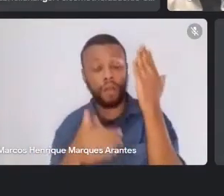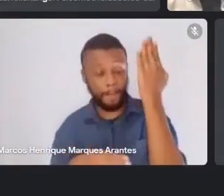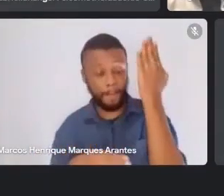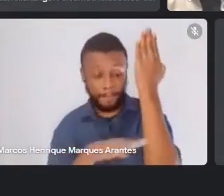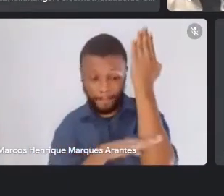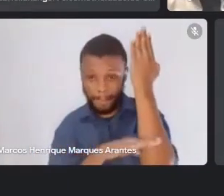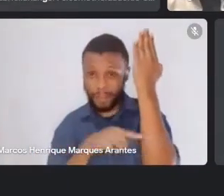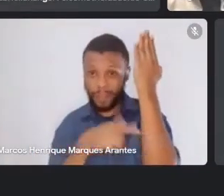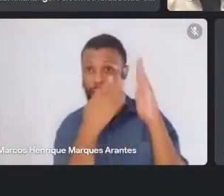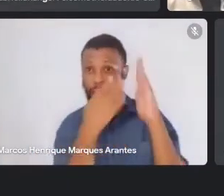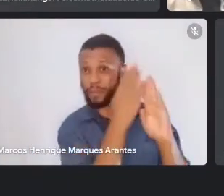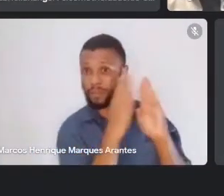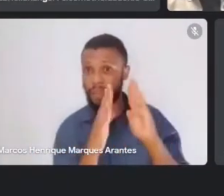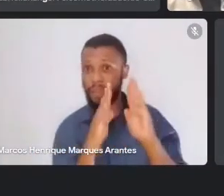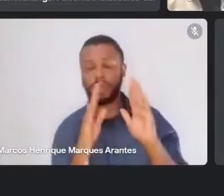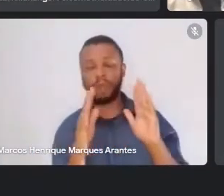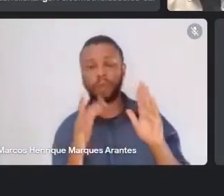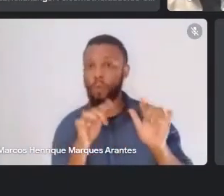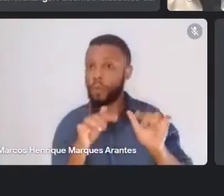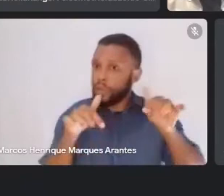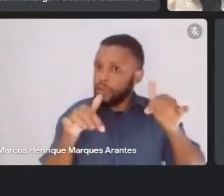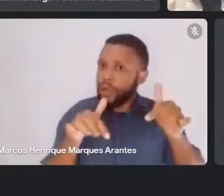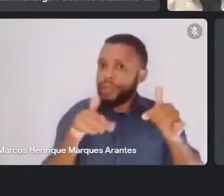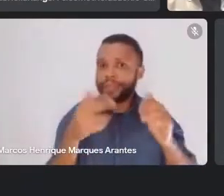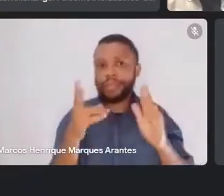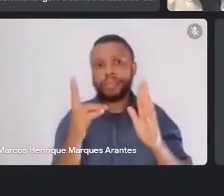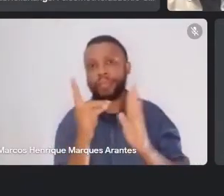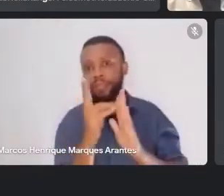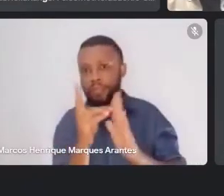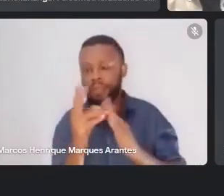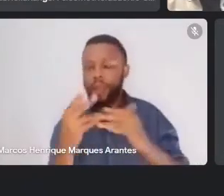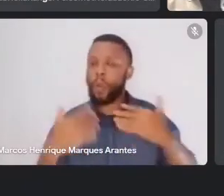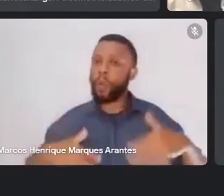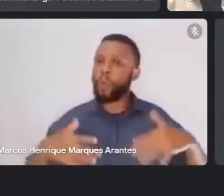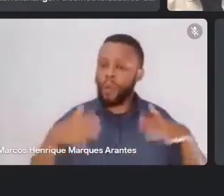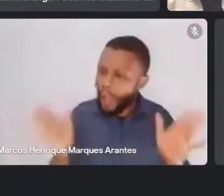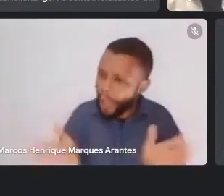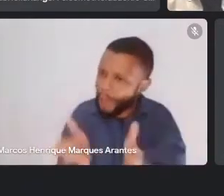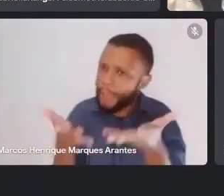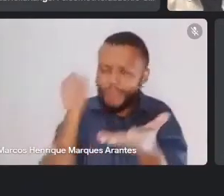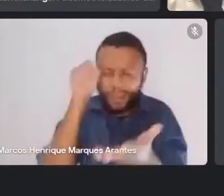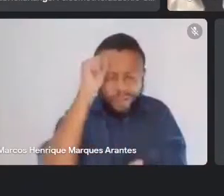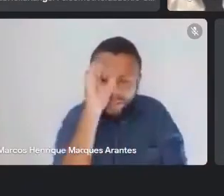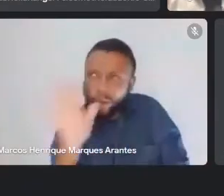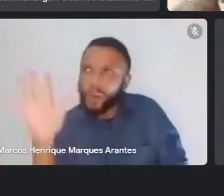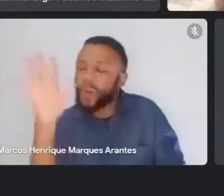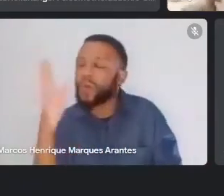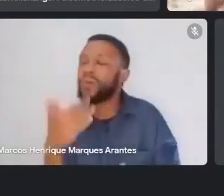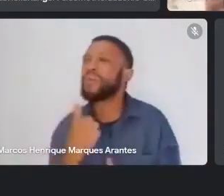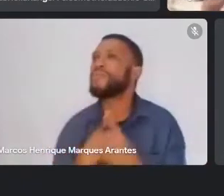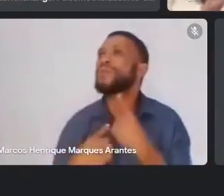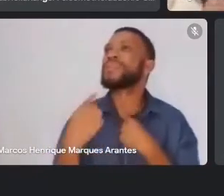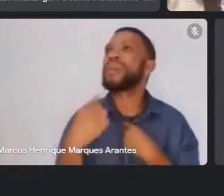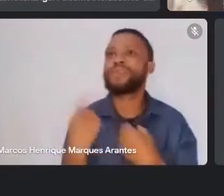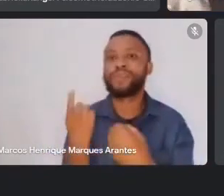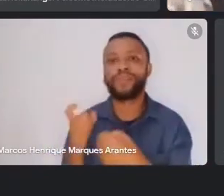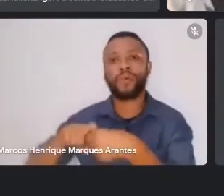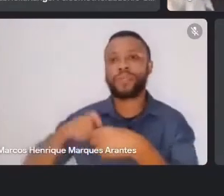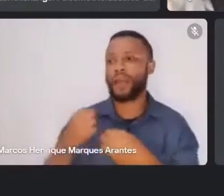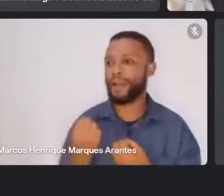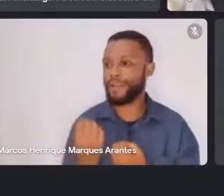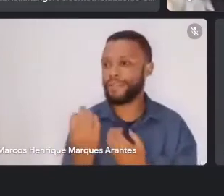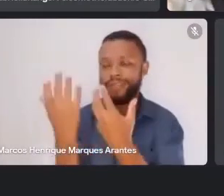de voltar ao Acre. Estou que nem o Euclides. Alimento muito o sonho de retornar para o Acre. Jacó, obrigada.